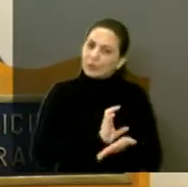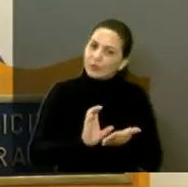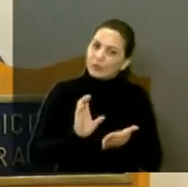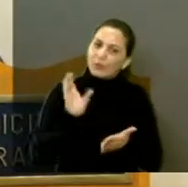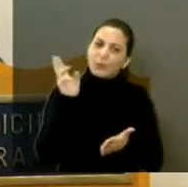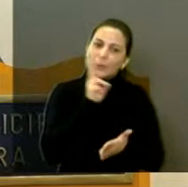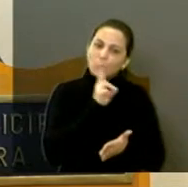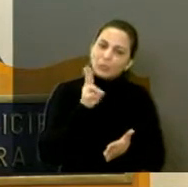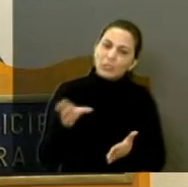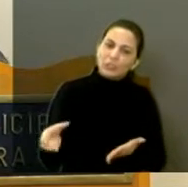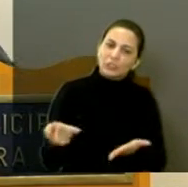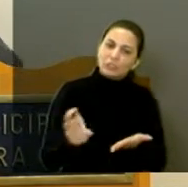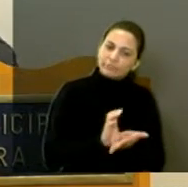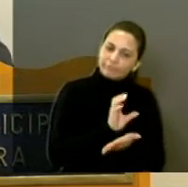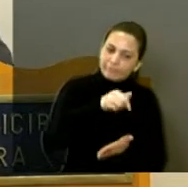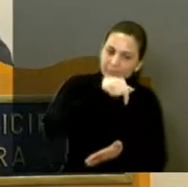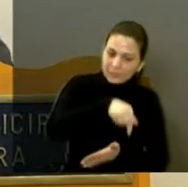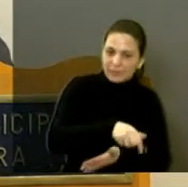imediatamente.